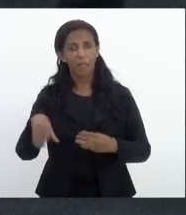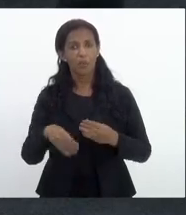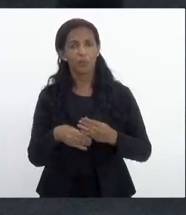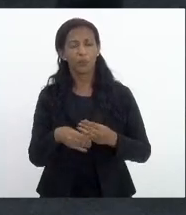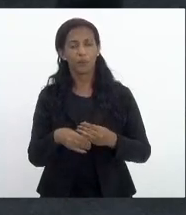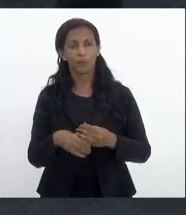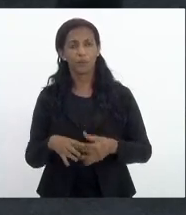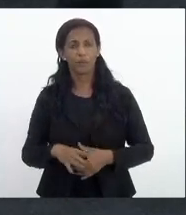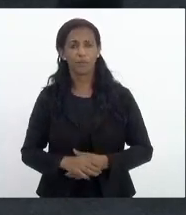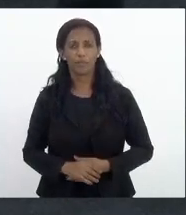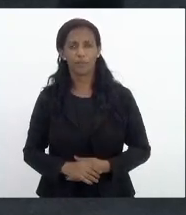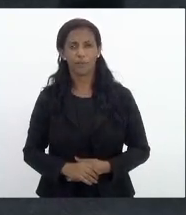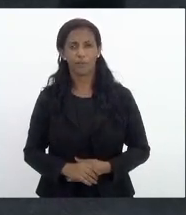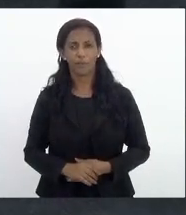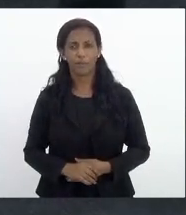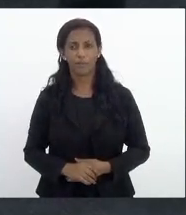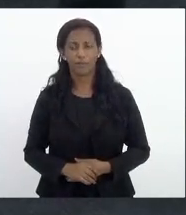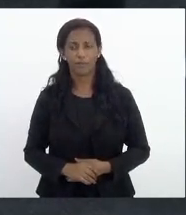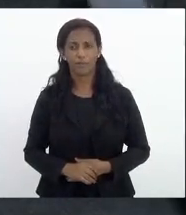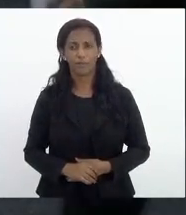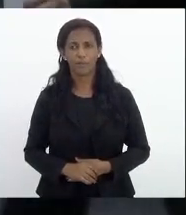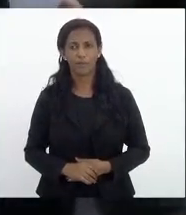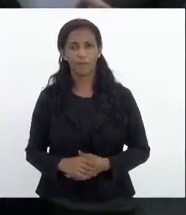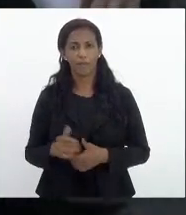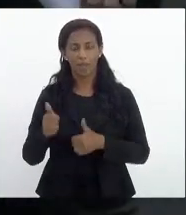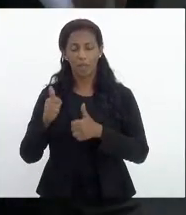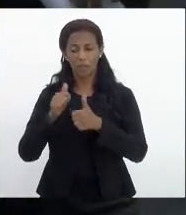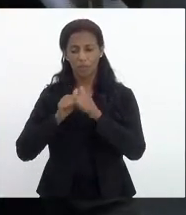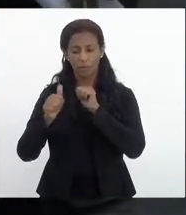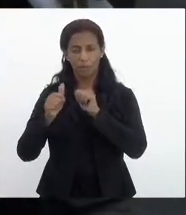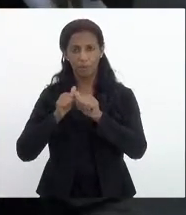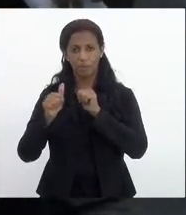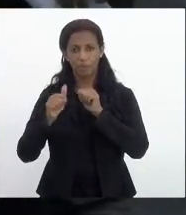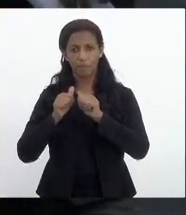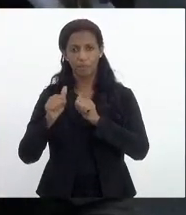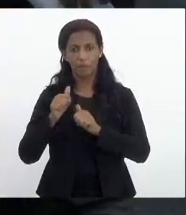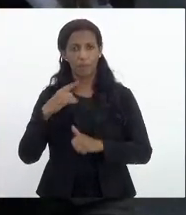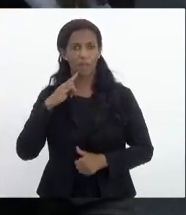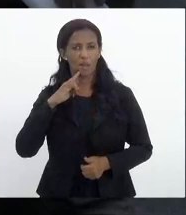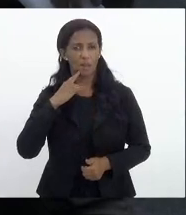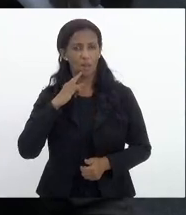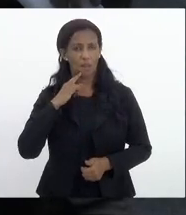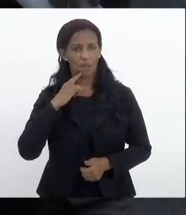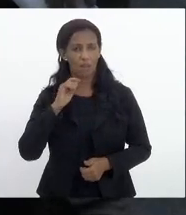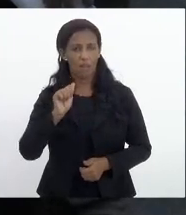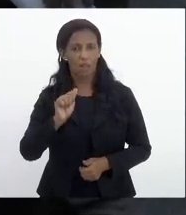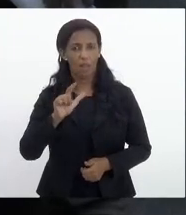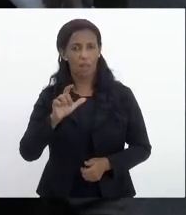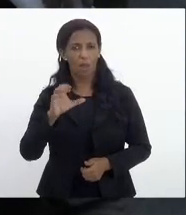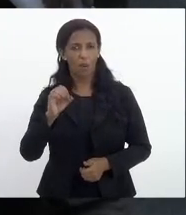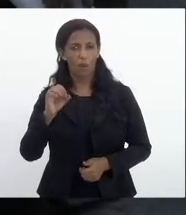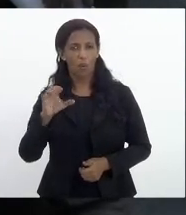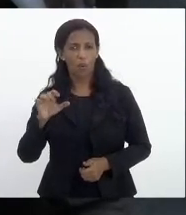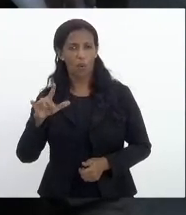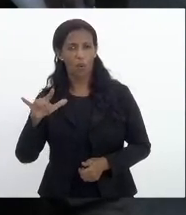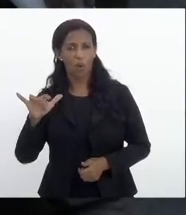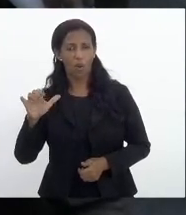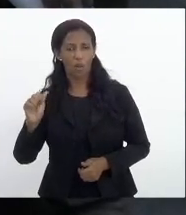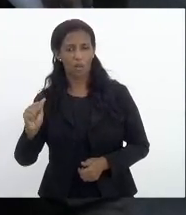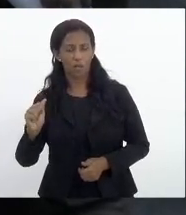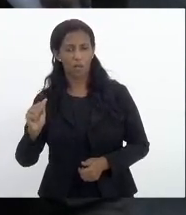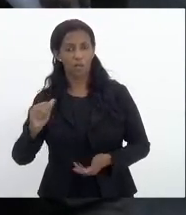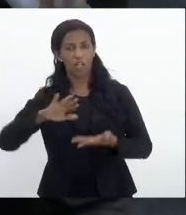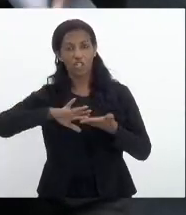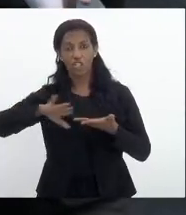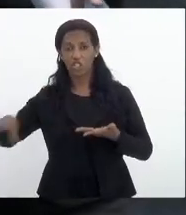as bebidas alcoólicas com exceção de cerveja